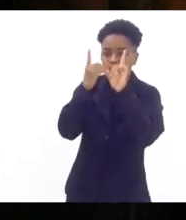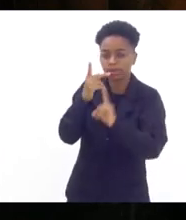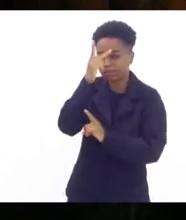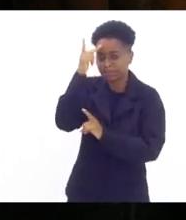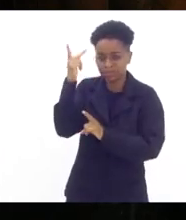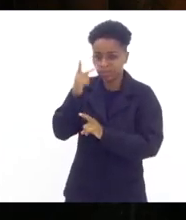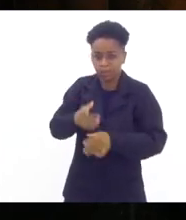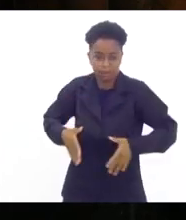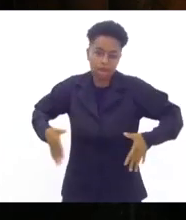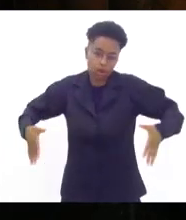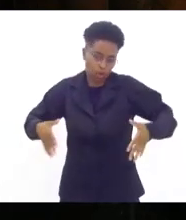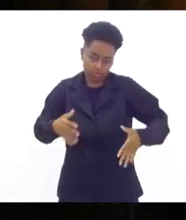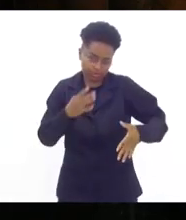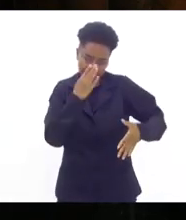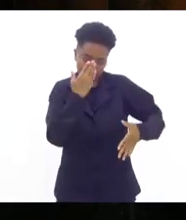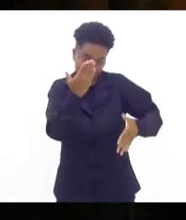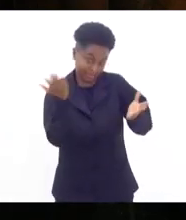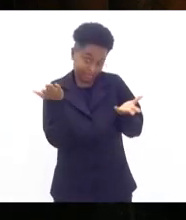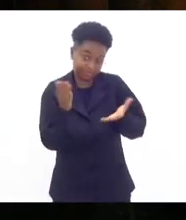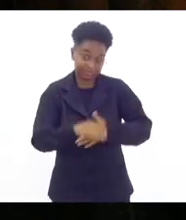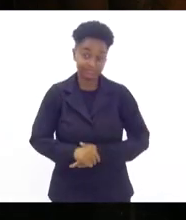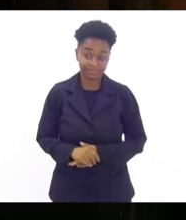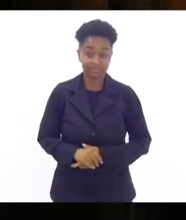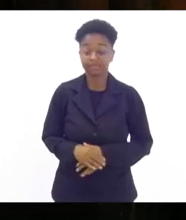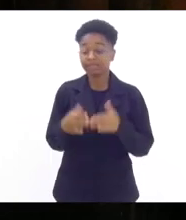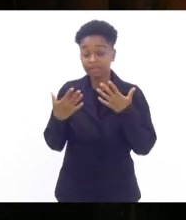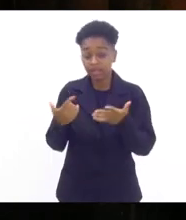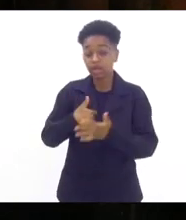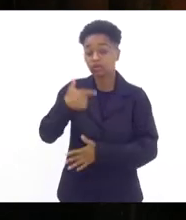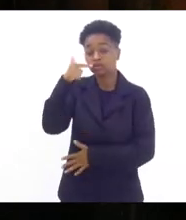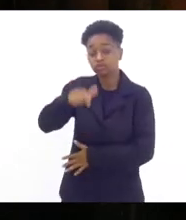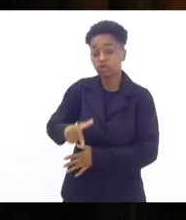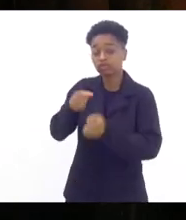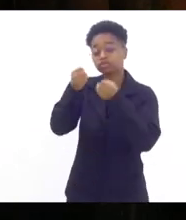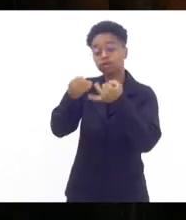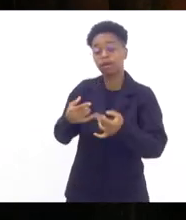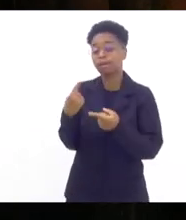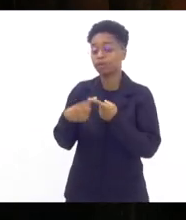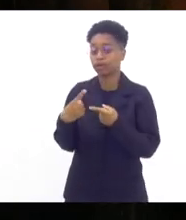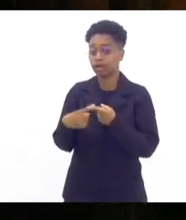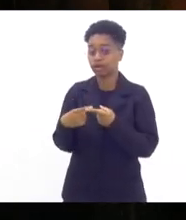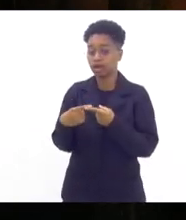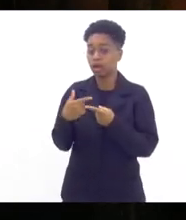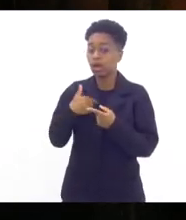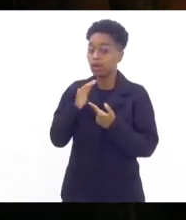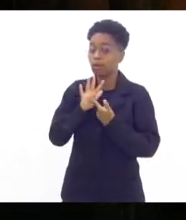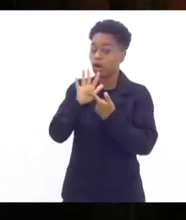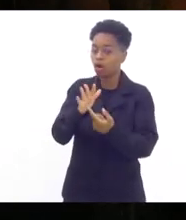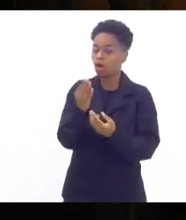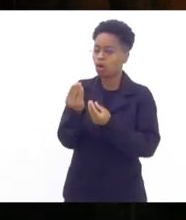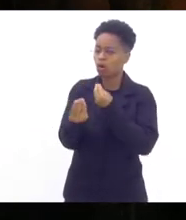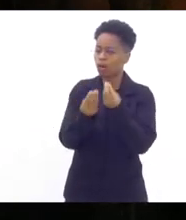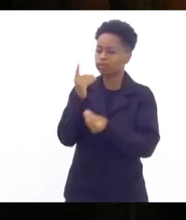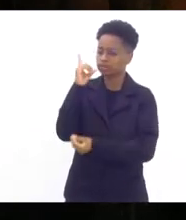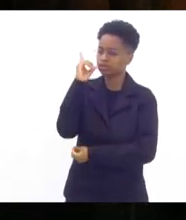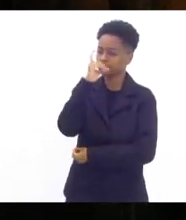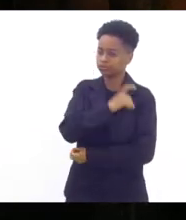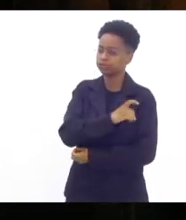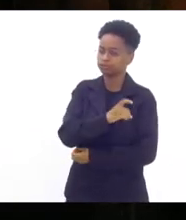frente dela então eu estou retomando isso para mostrar como é difícil